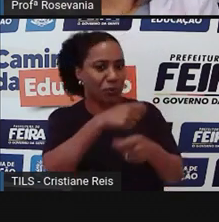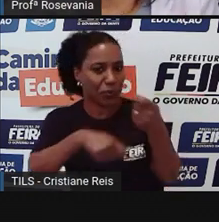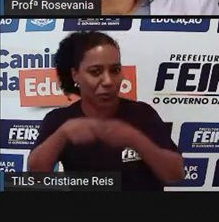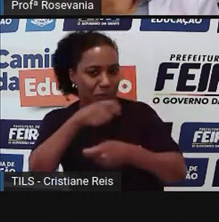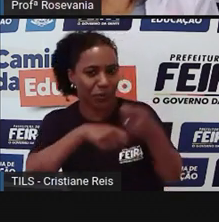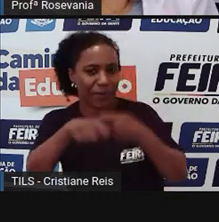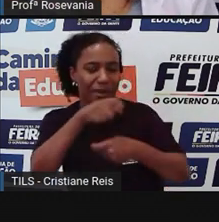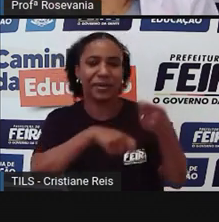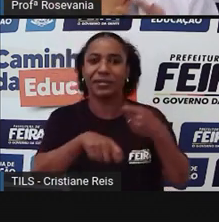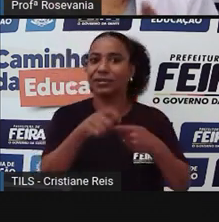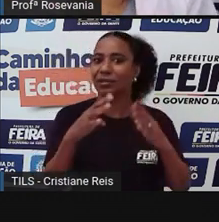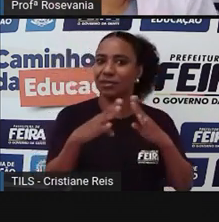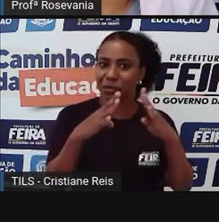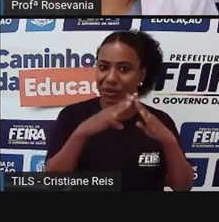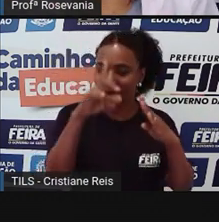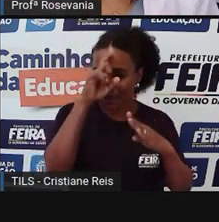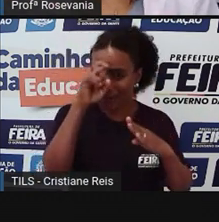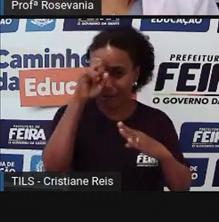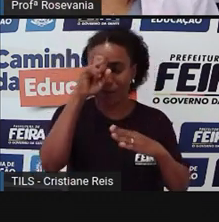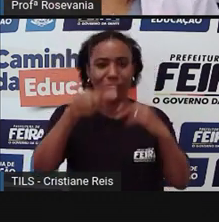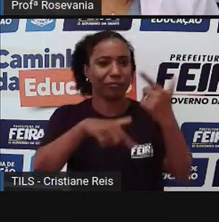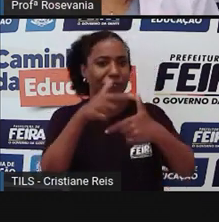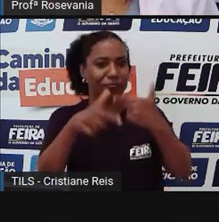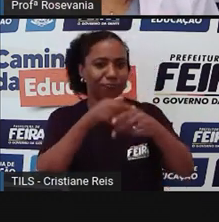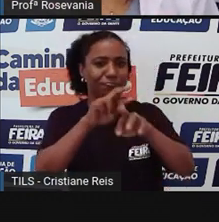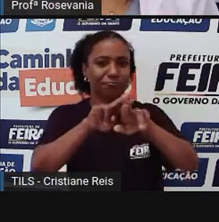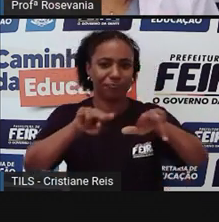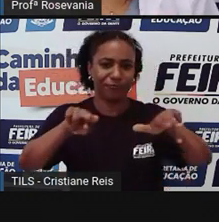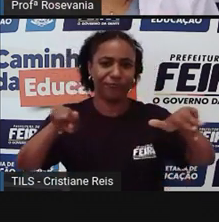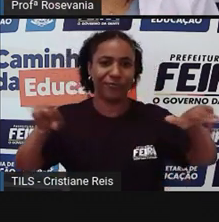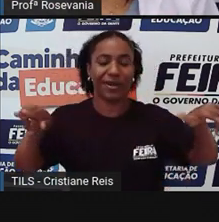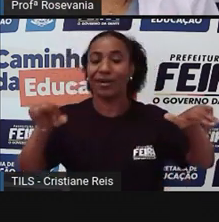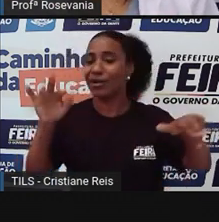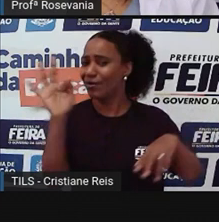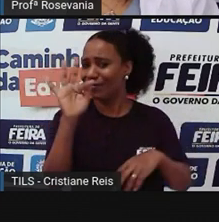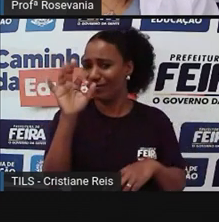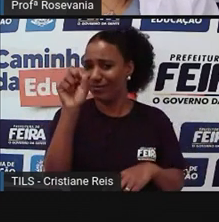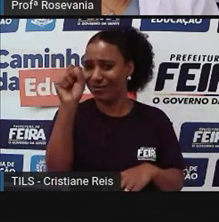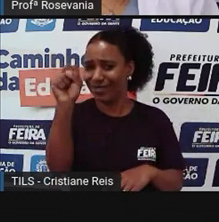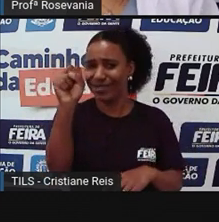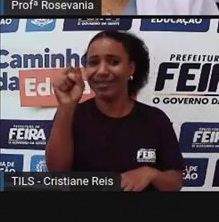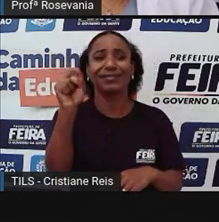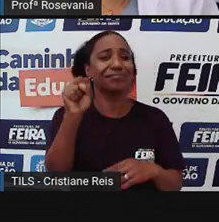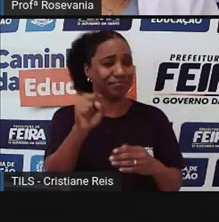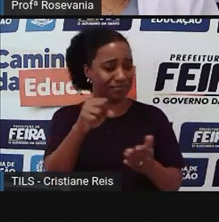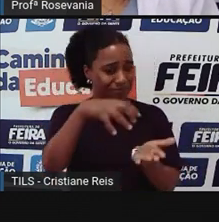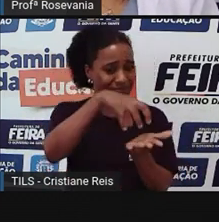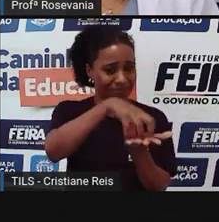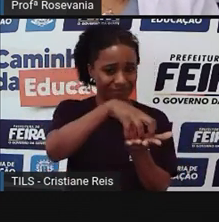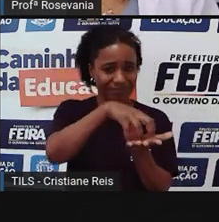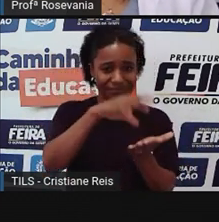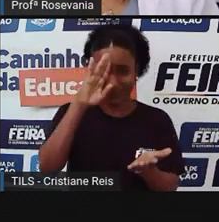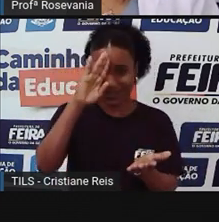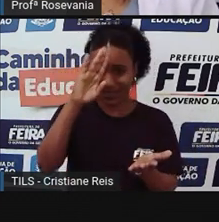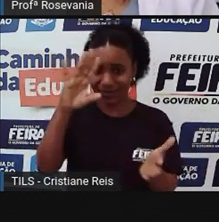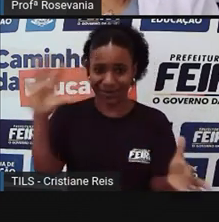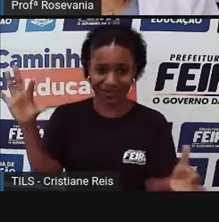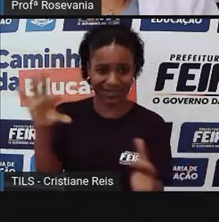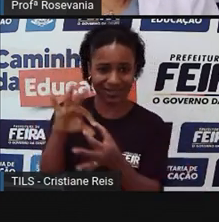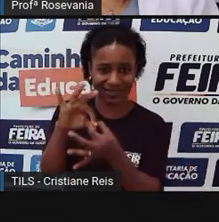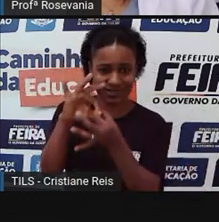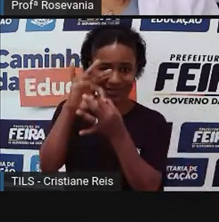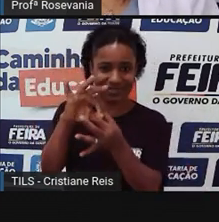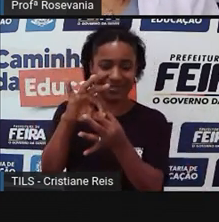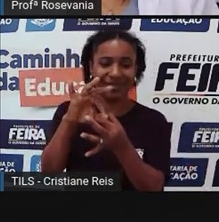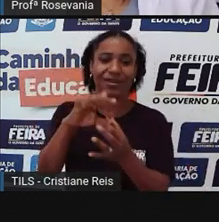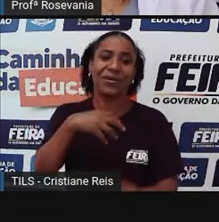relação à saúde, com relação a serviços, a nossa cidade virou sede da região metropolitana. Então, perceba que essa é a